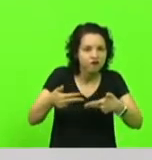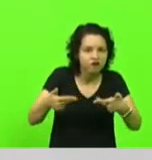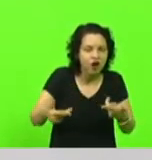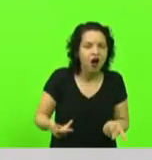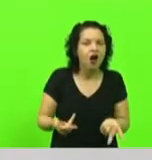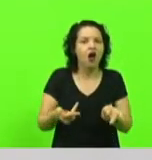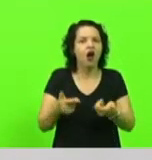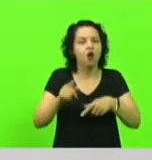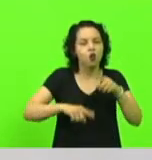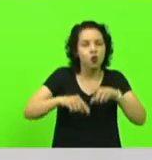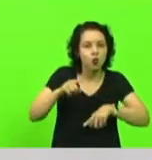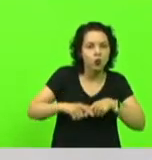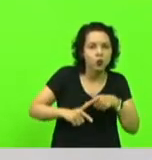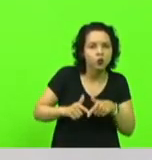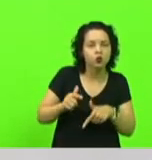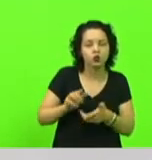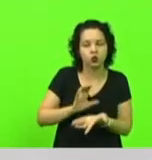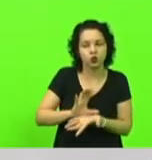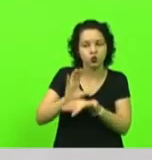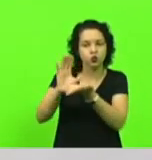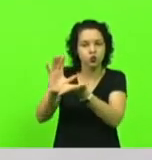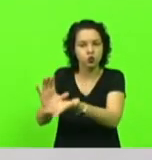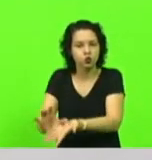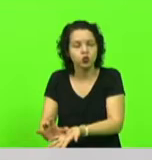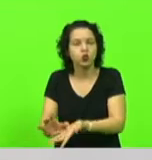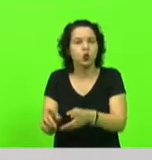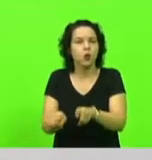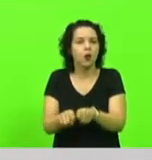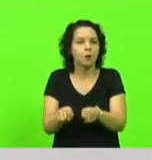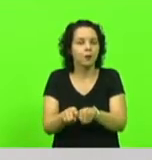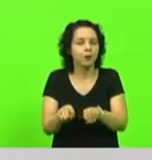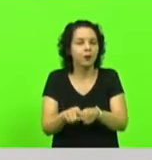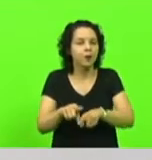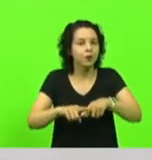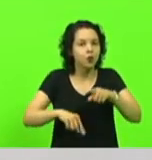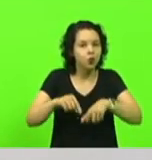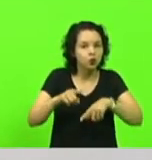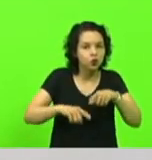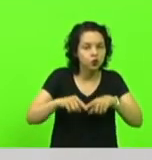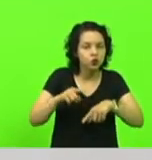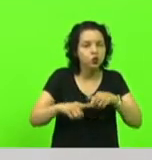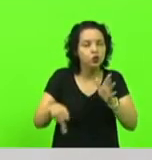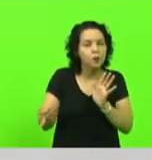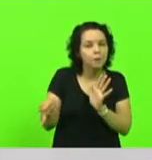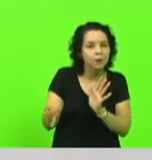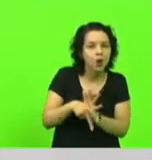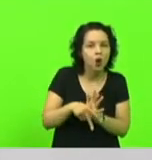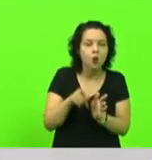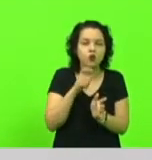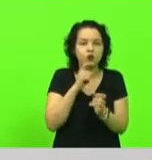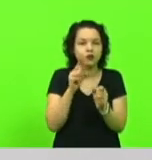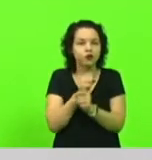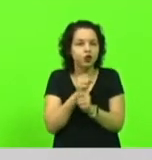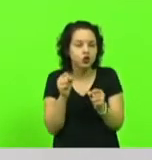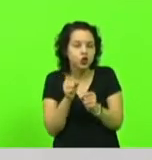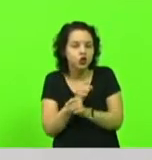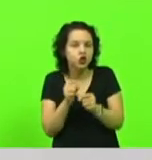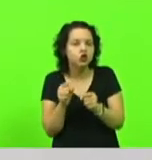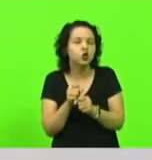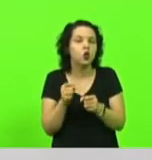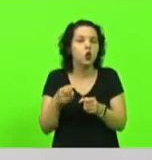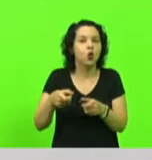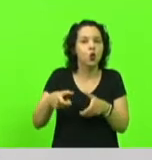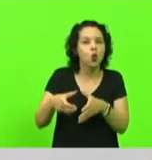e também cereais de inverno, kit apicultura. E no fomento agro, nós tivemos a oportunidade